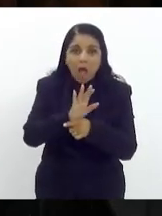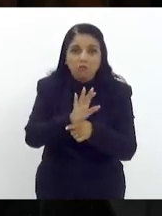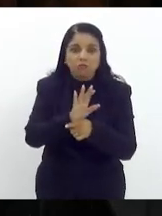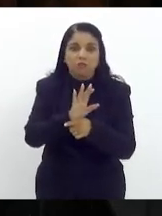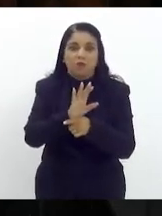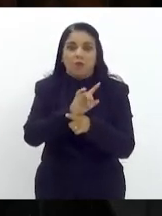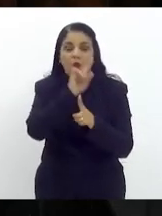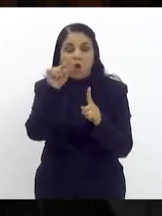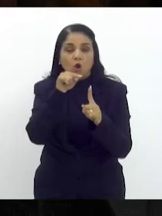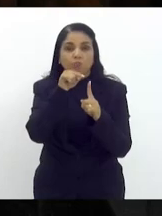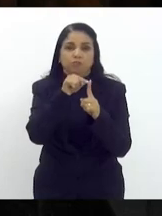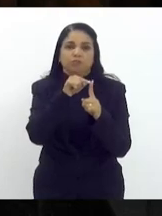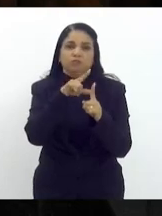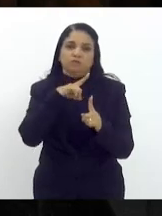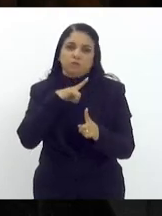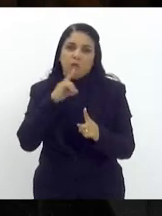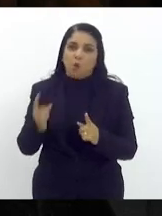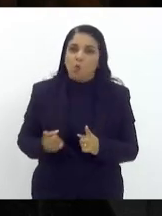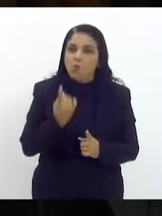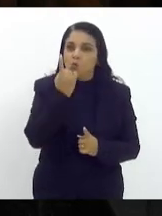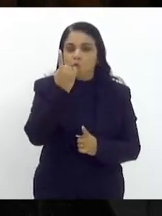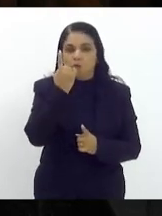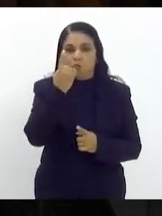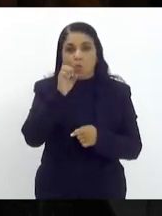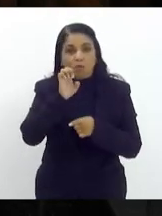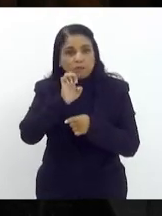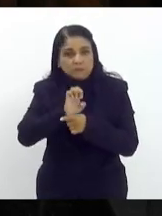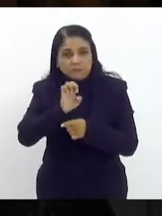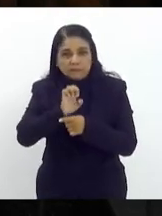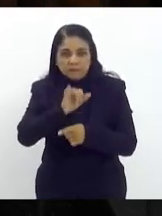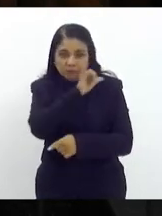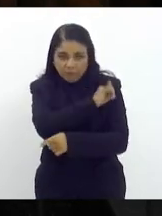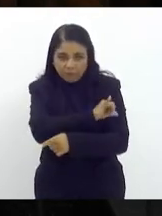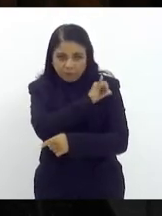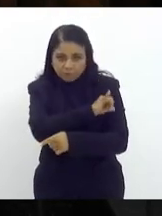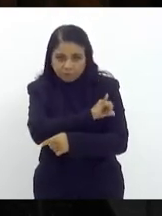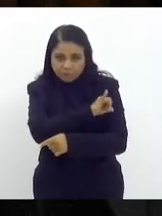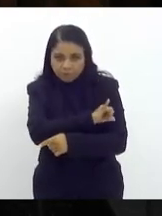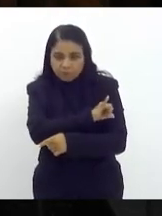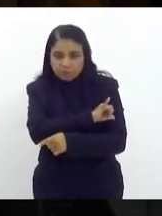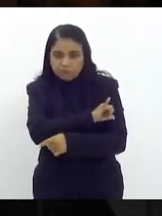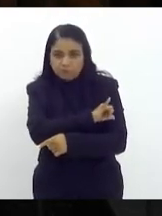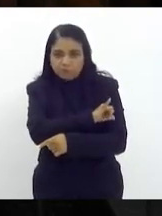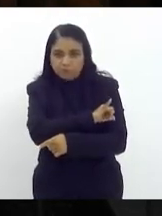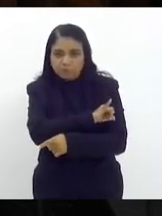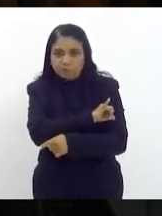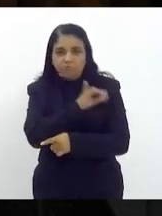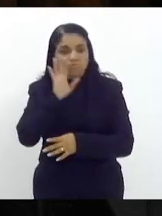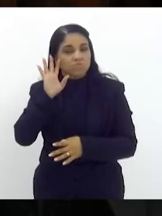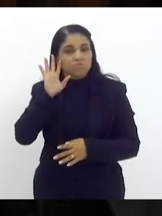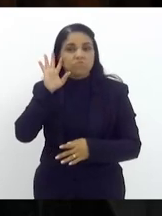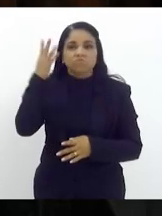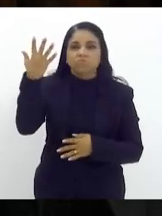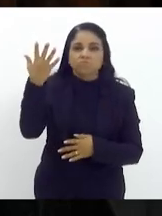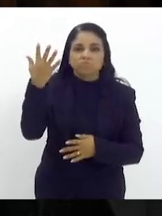objetivo é que esse estado possa resolver